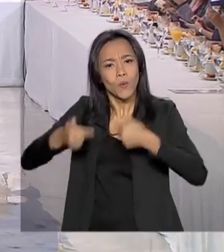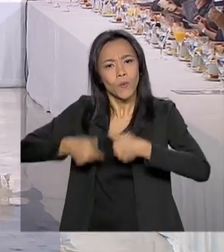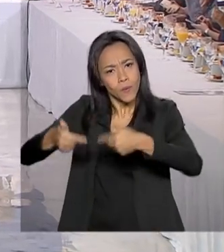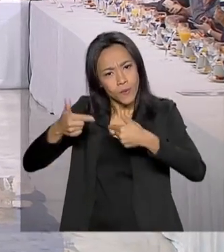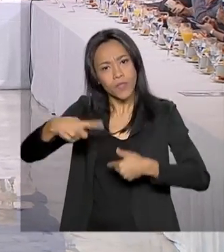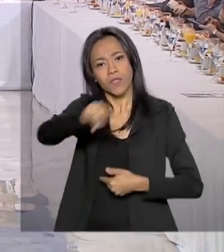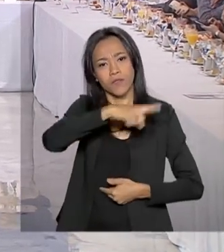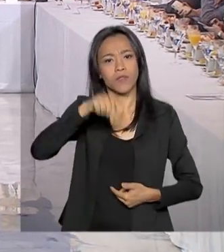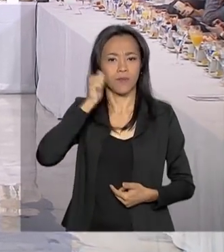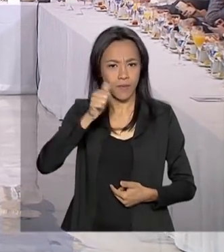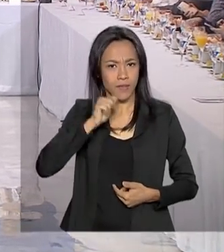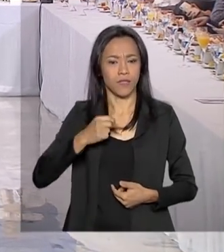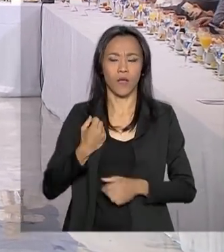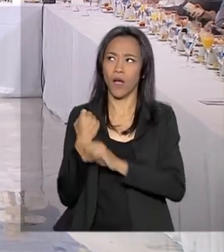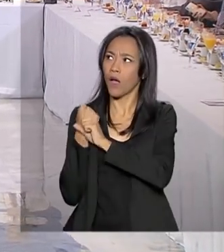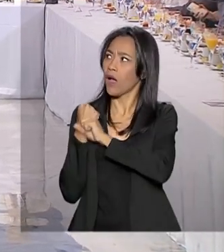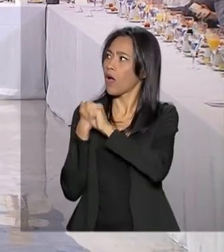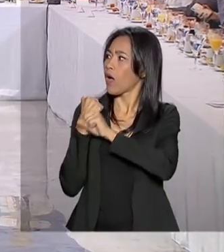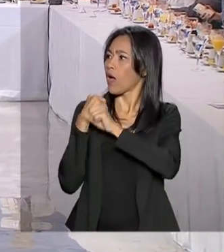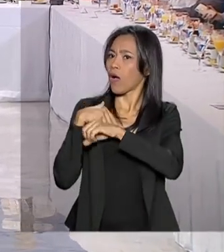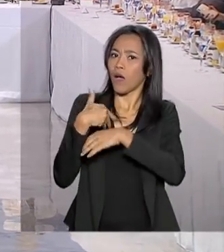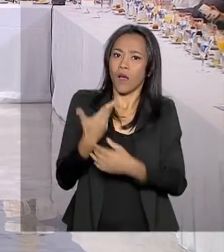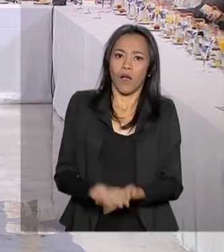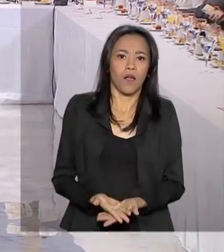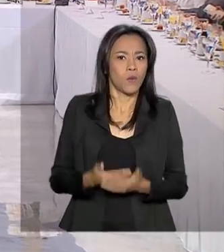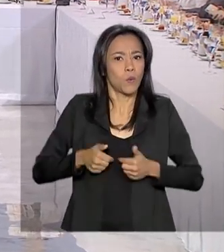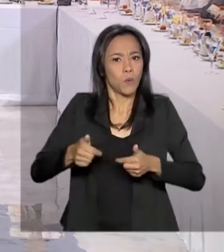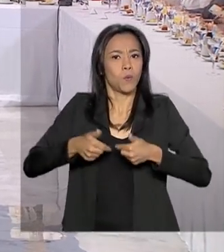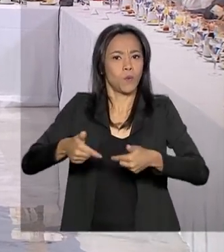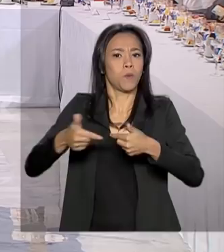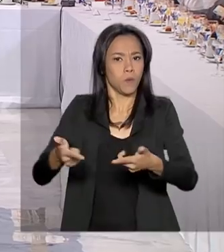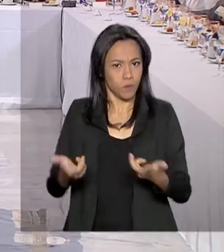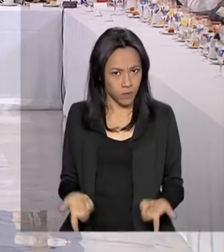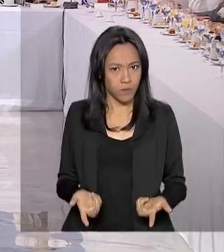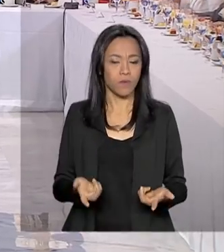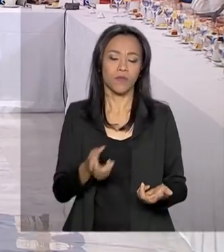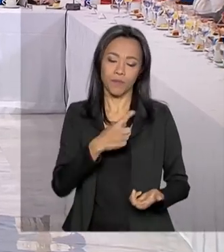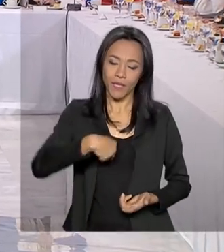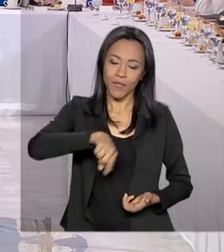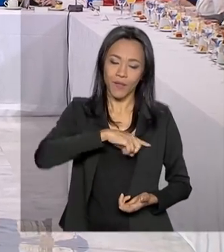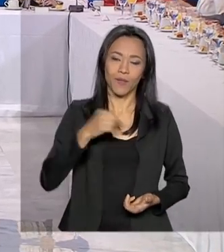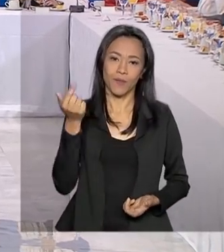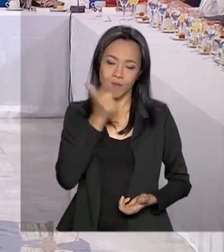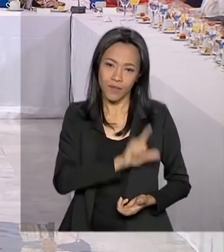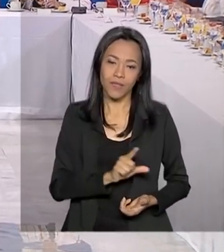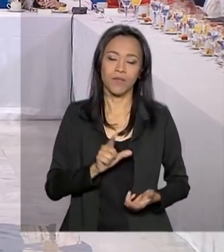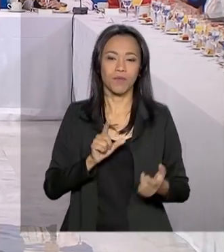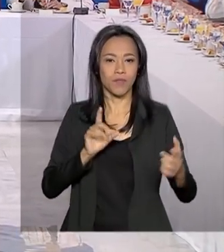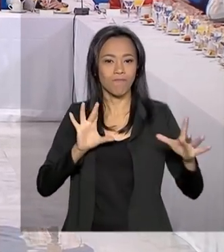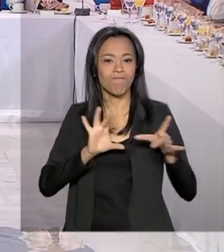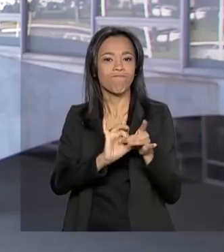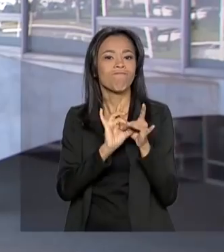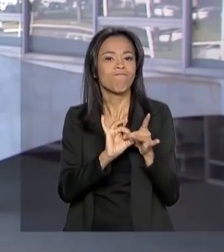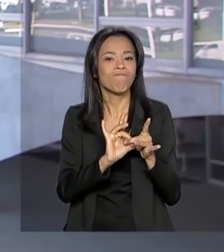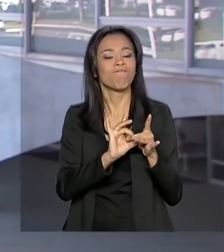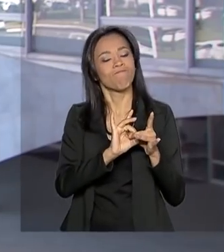tempo travam, de modo que cada vez mais nós possamos conviver em harmonia.